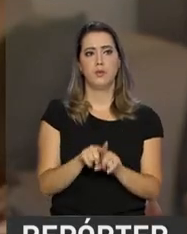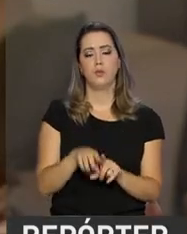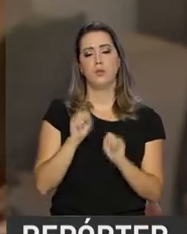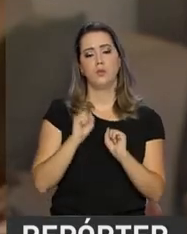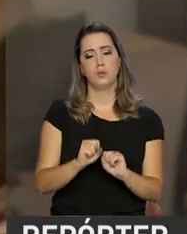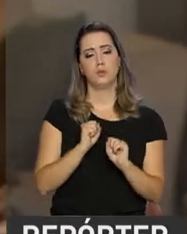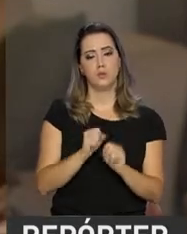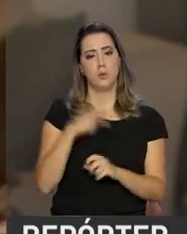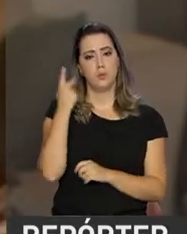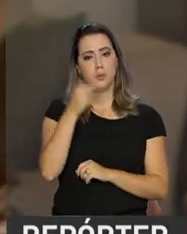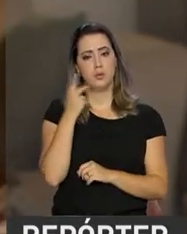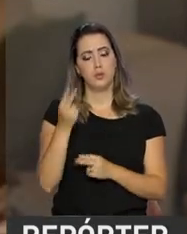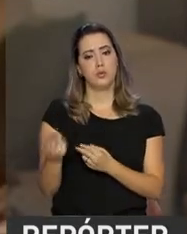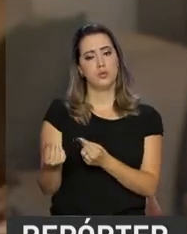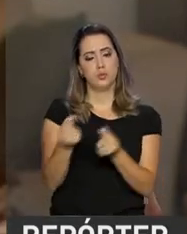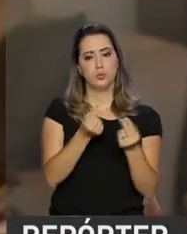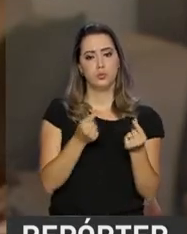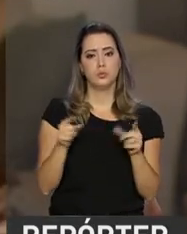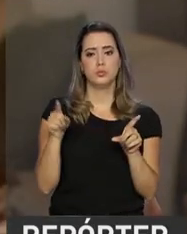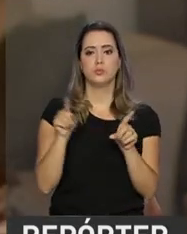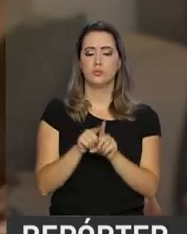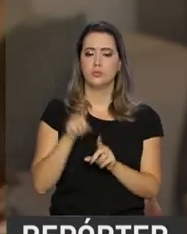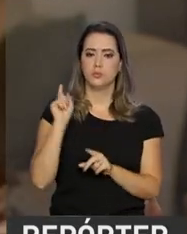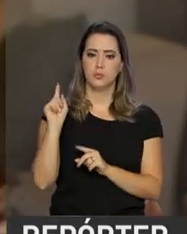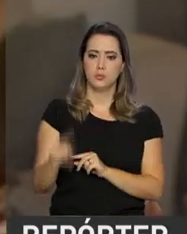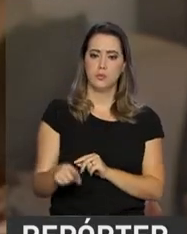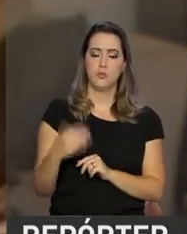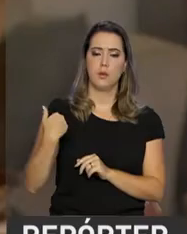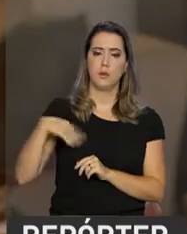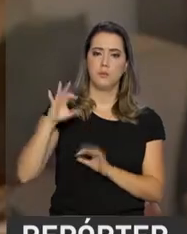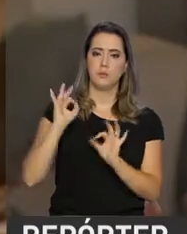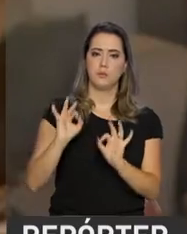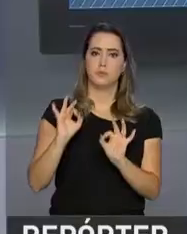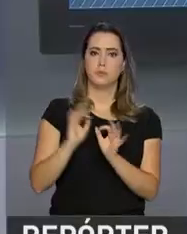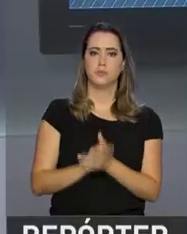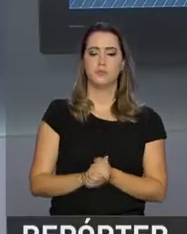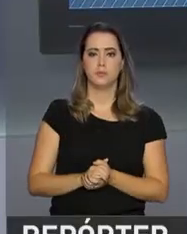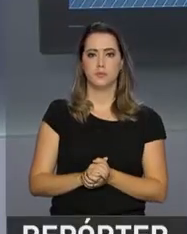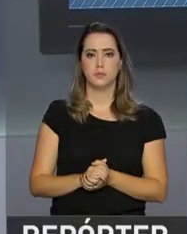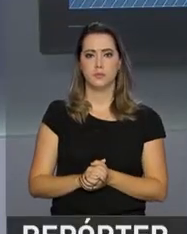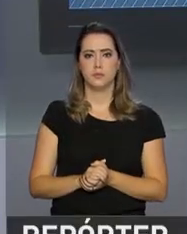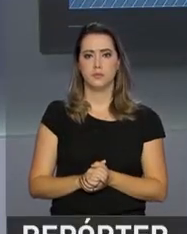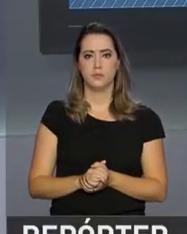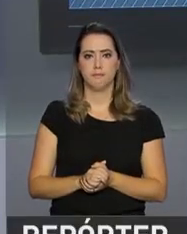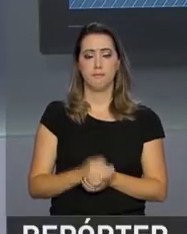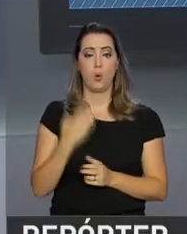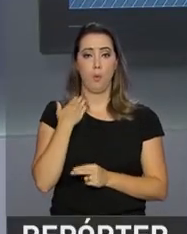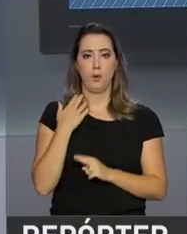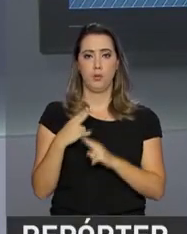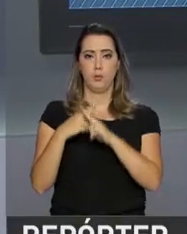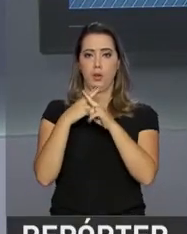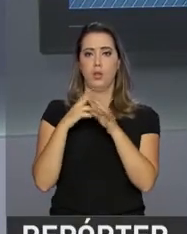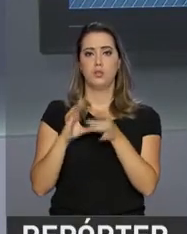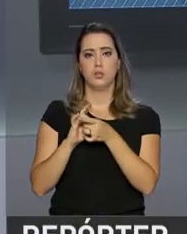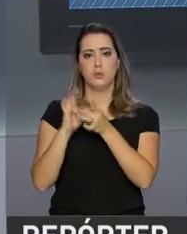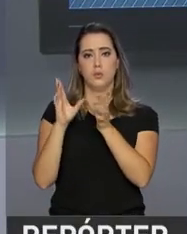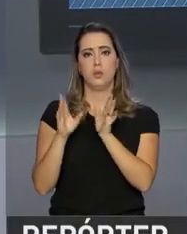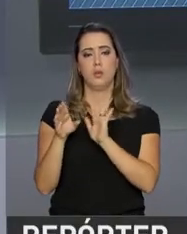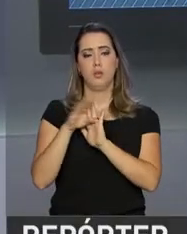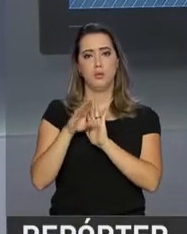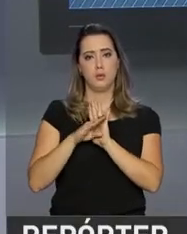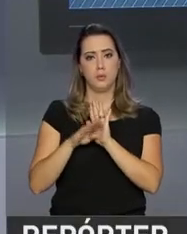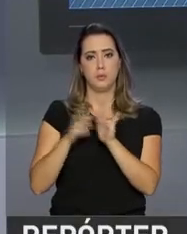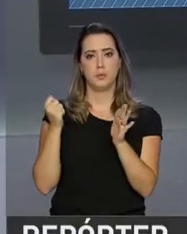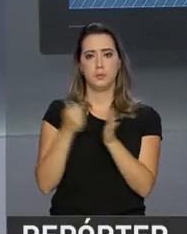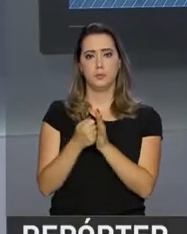a condição da política monetária, de fato, uma condição magistral. A Caixa Econômica Federal já liberou